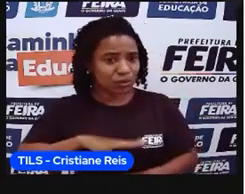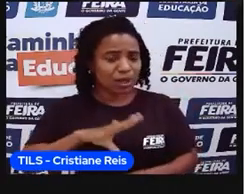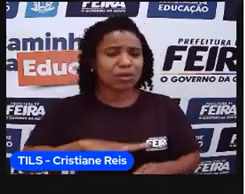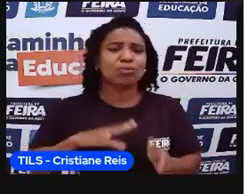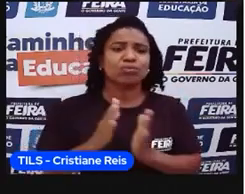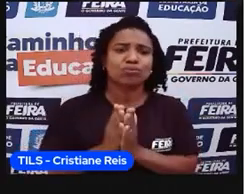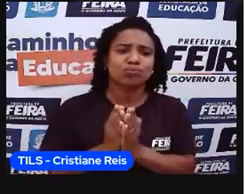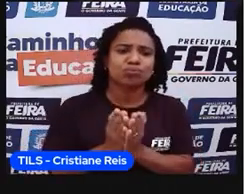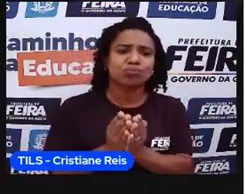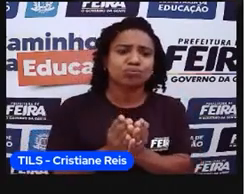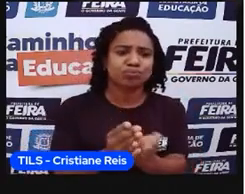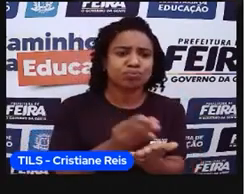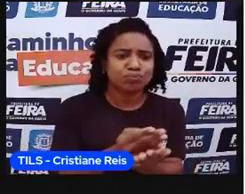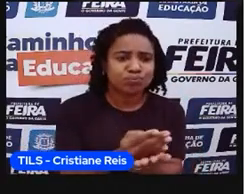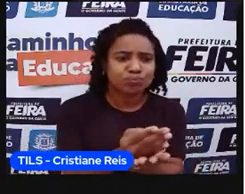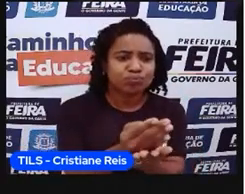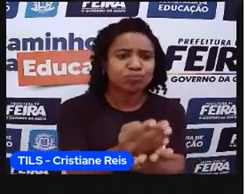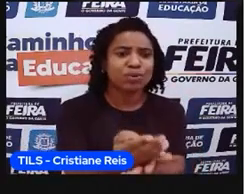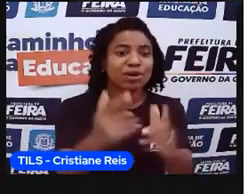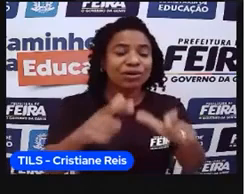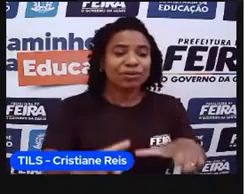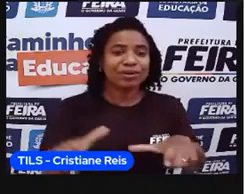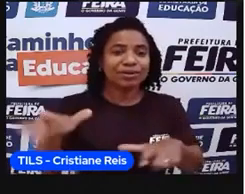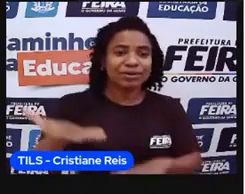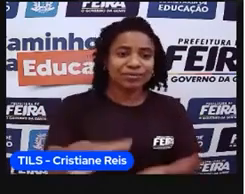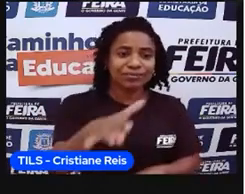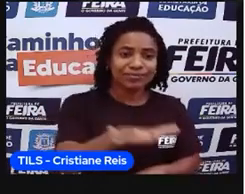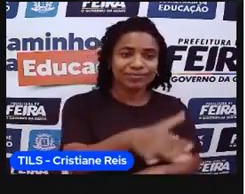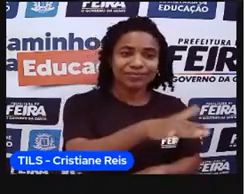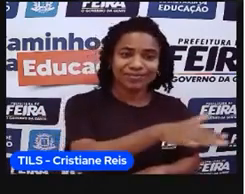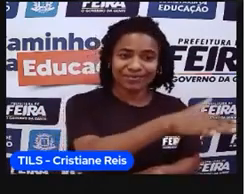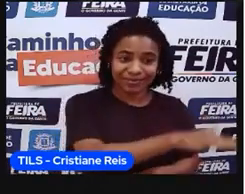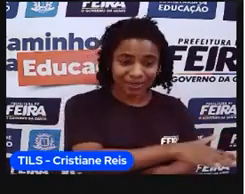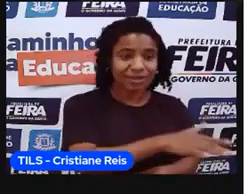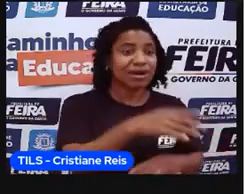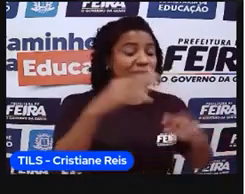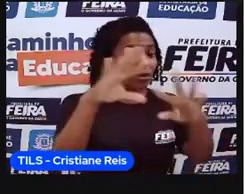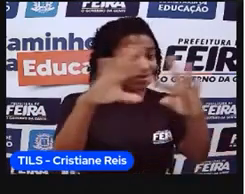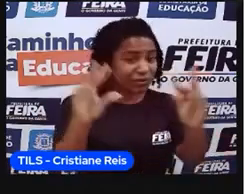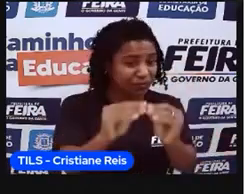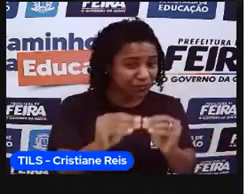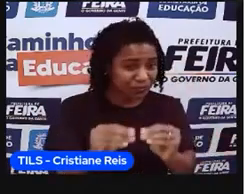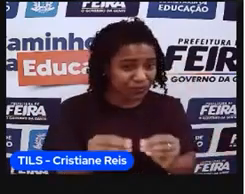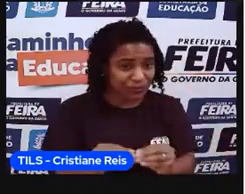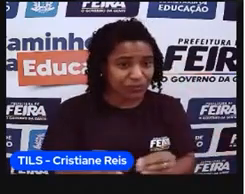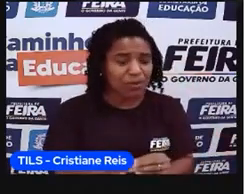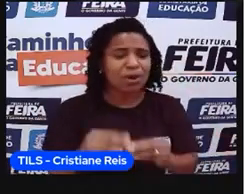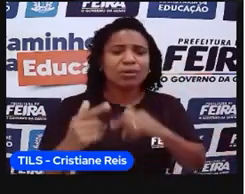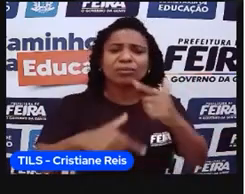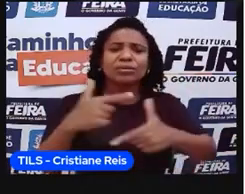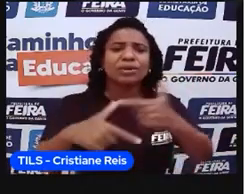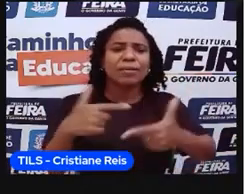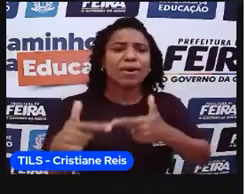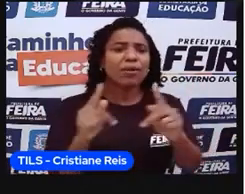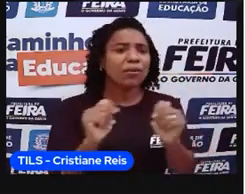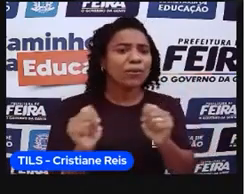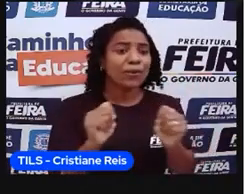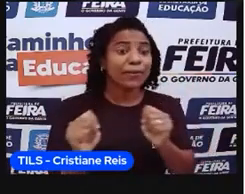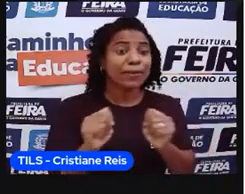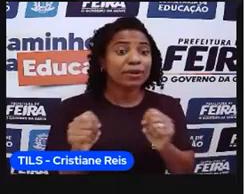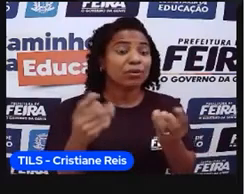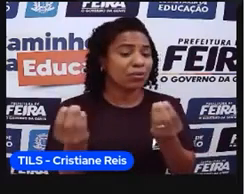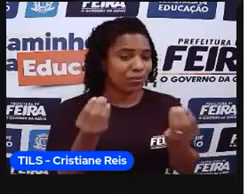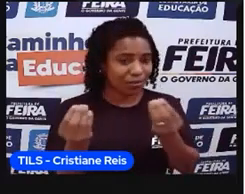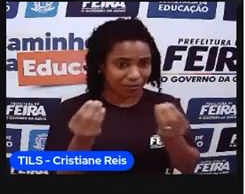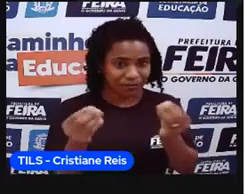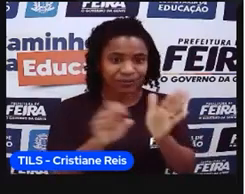gente falou de todos esses impactos, mas não destrichamos com as suas atividades econômicas desenvolvidas lá. Então, a gente, no século 16,